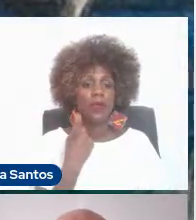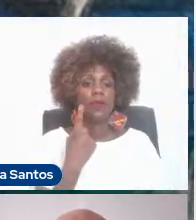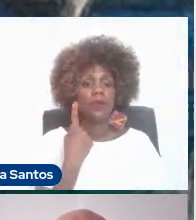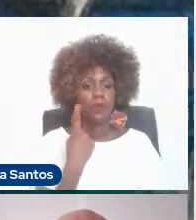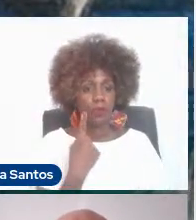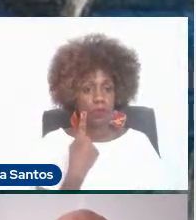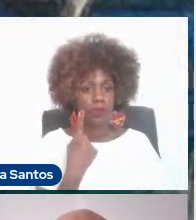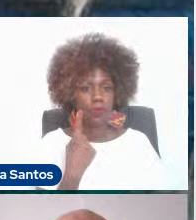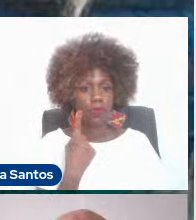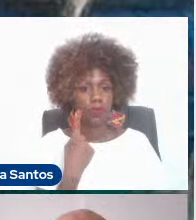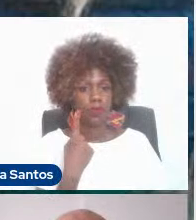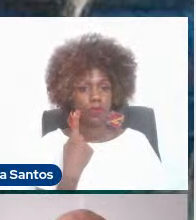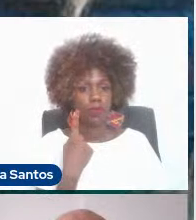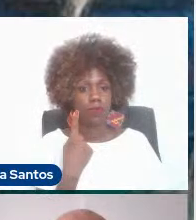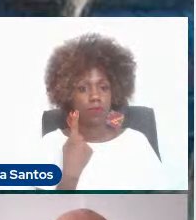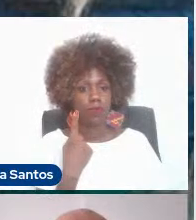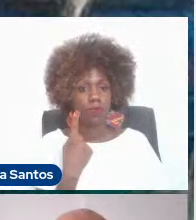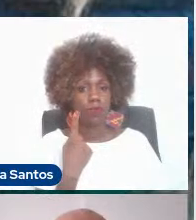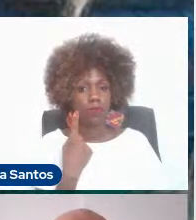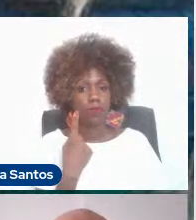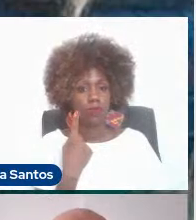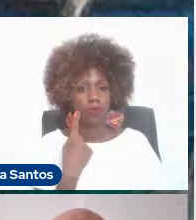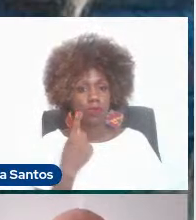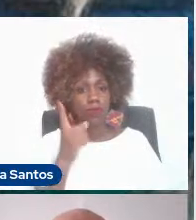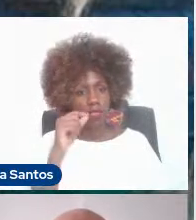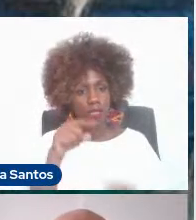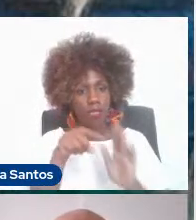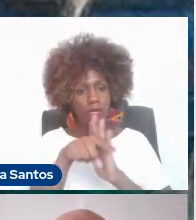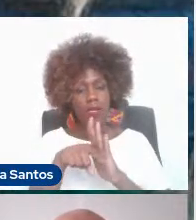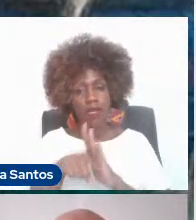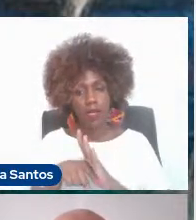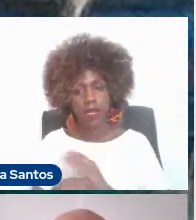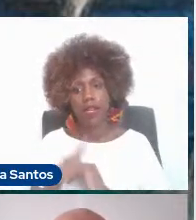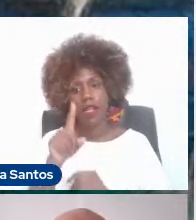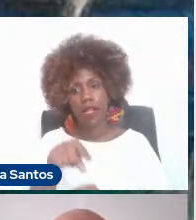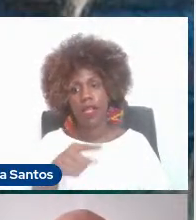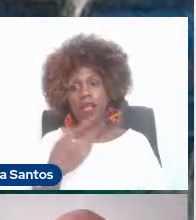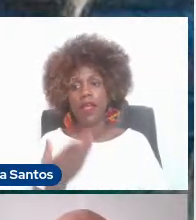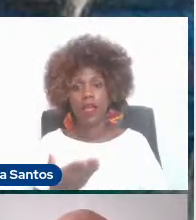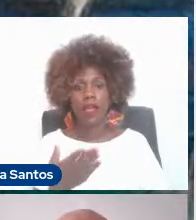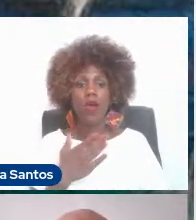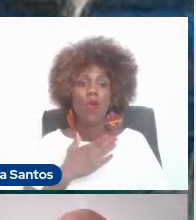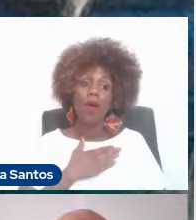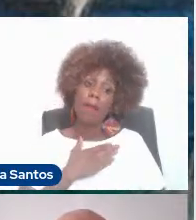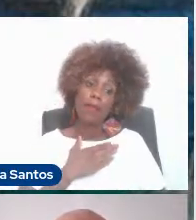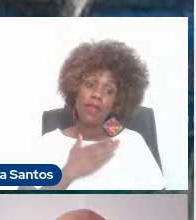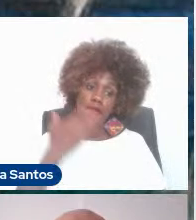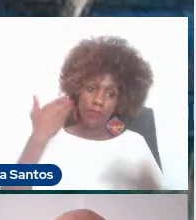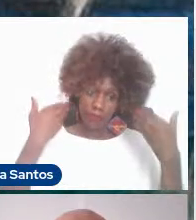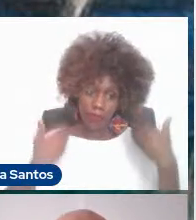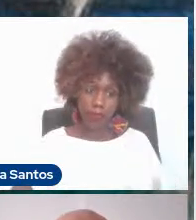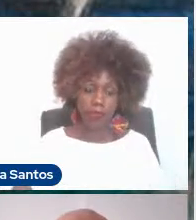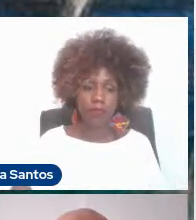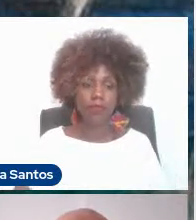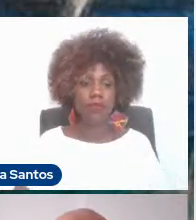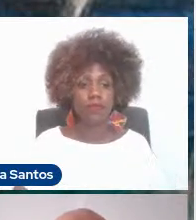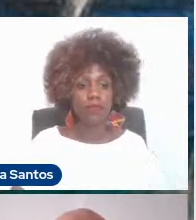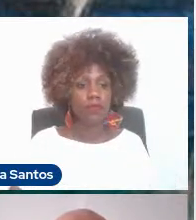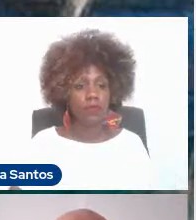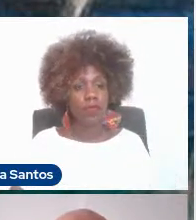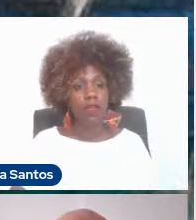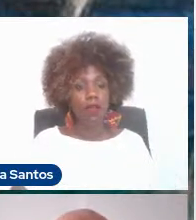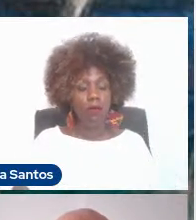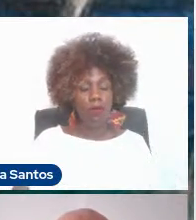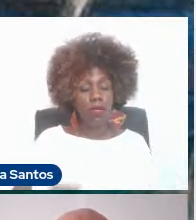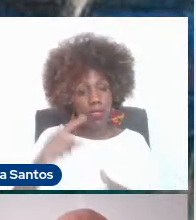de investigação tem sido realmente o meu caso. Eu estou partindo de uma auto